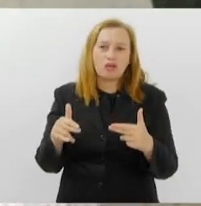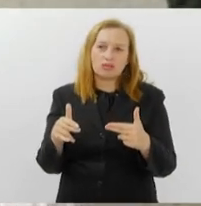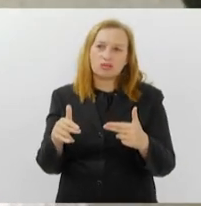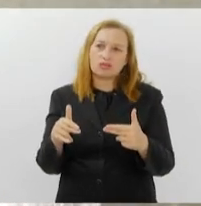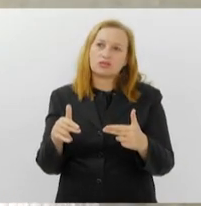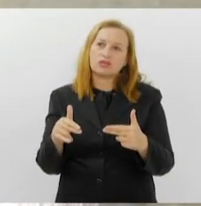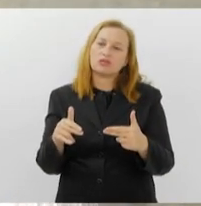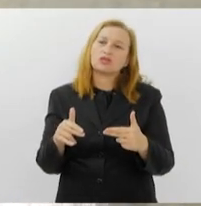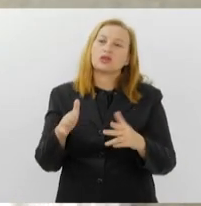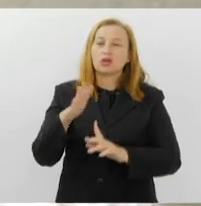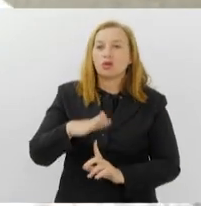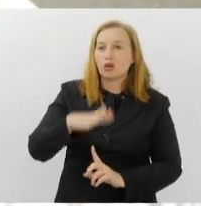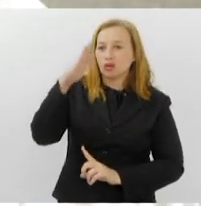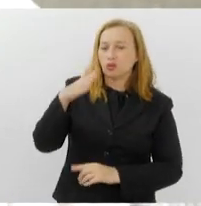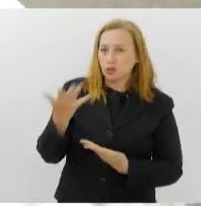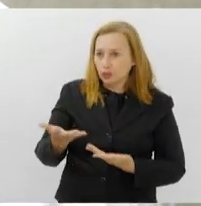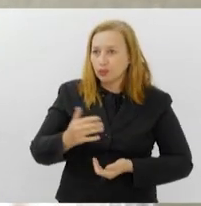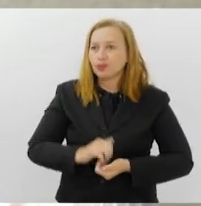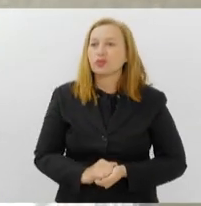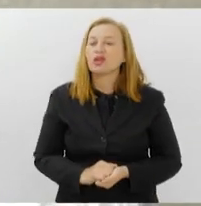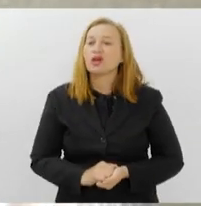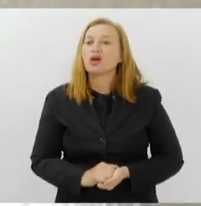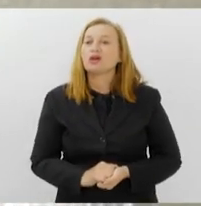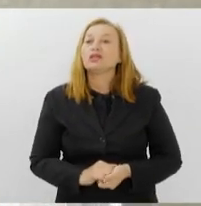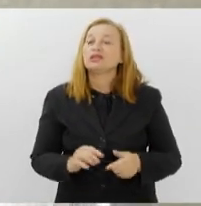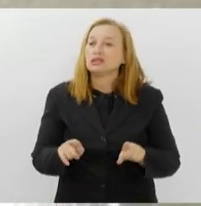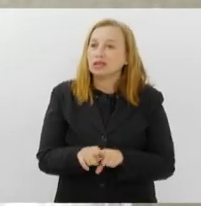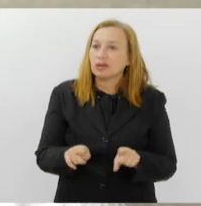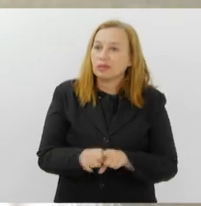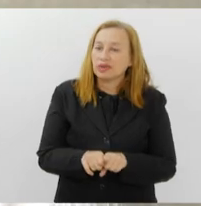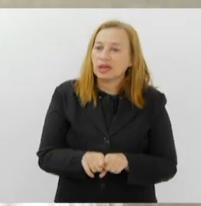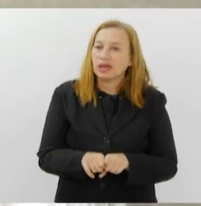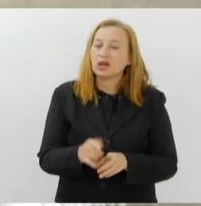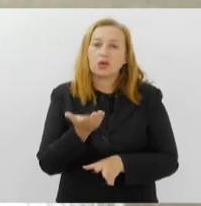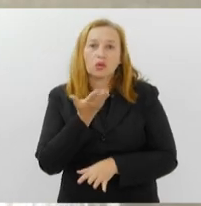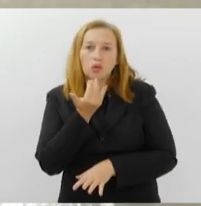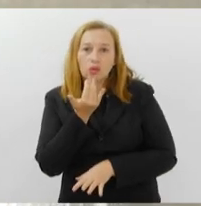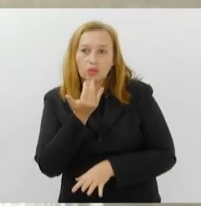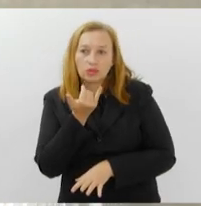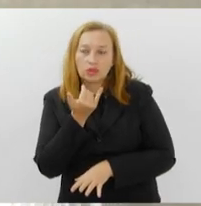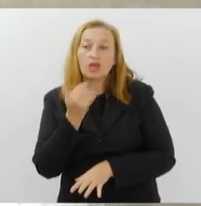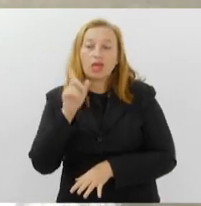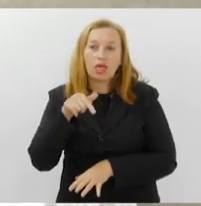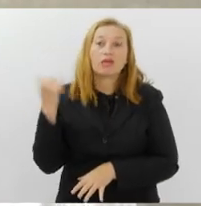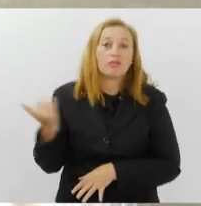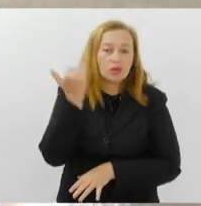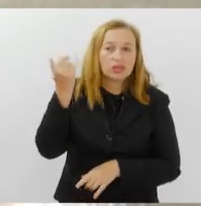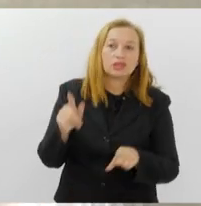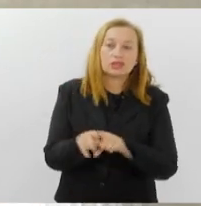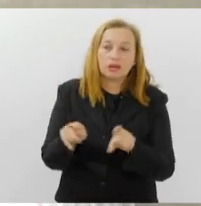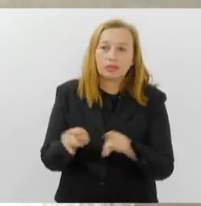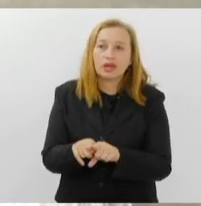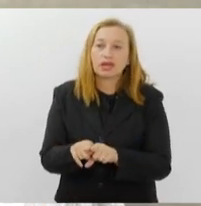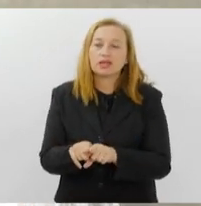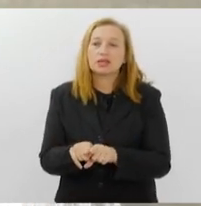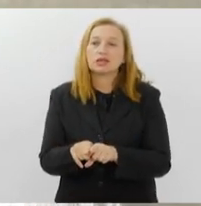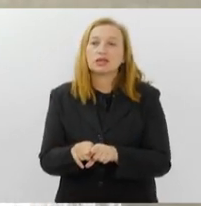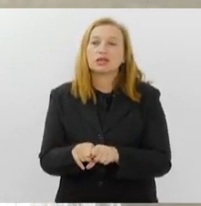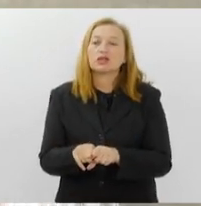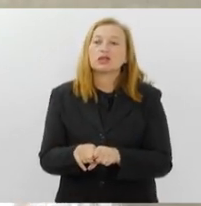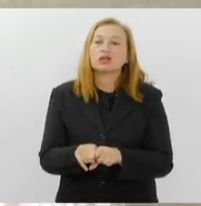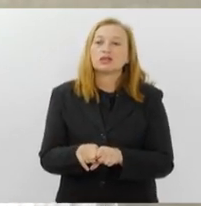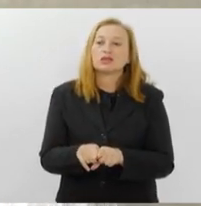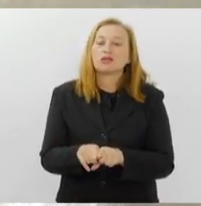você, que é o adulto. Também, seletividade alimentar também é um sinal muito importante. Temos aí nesses